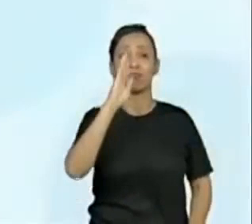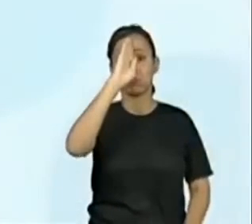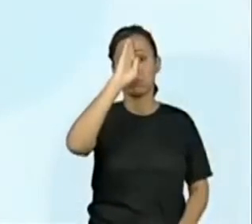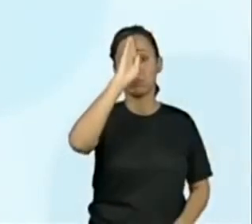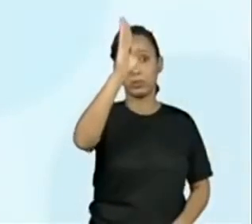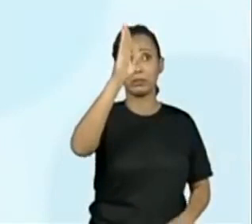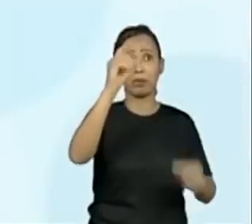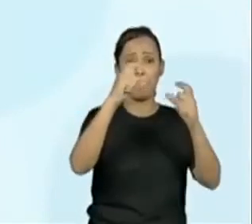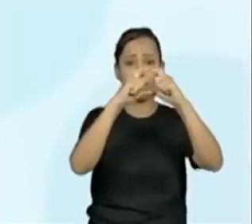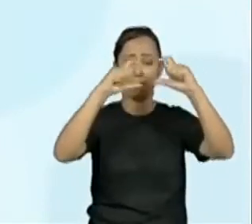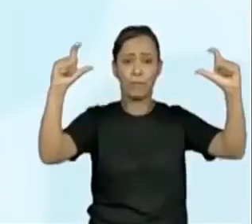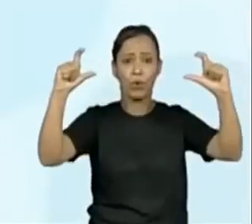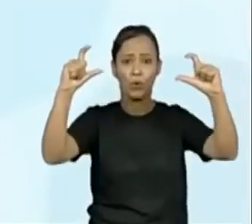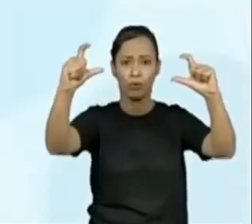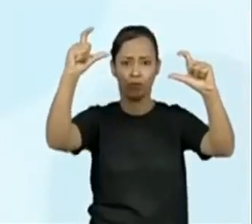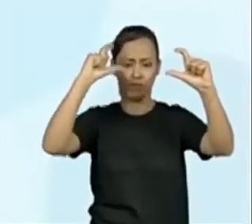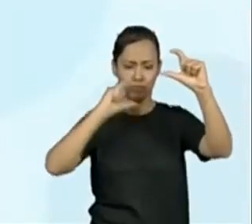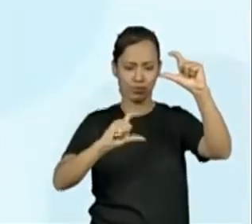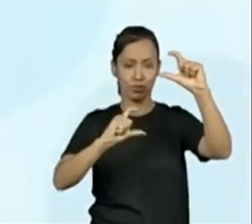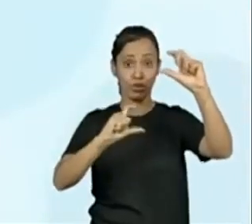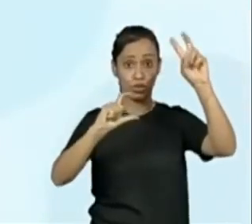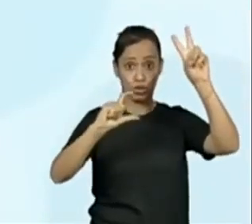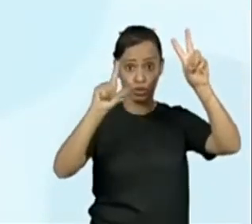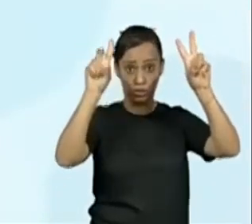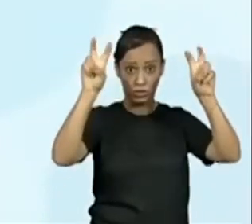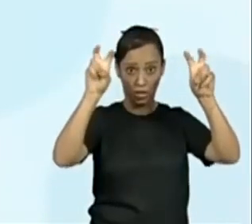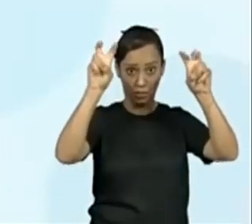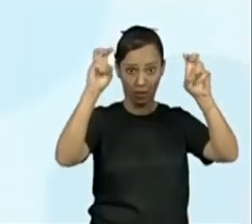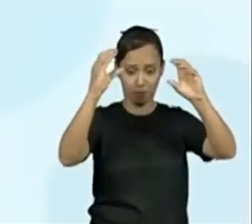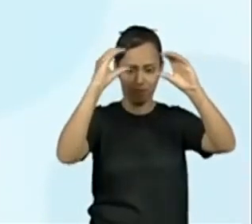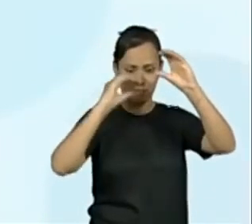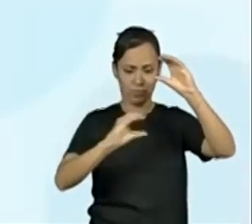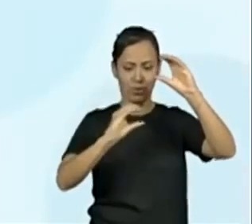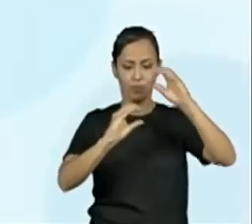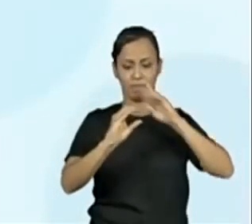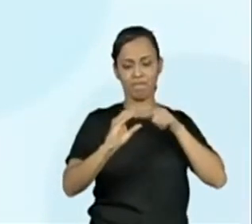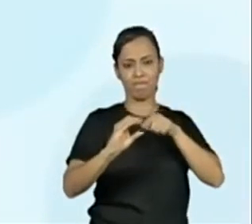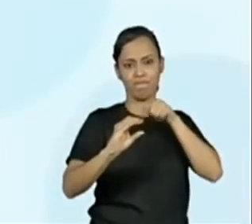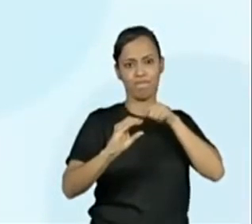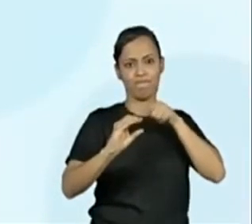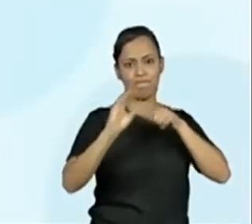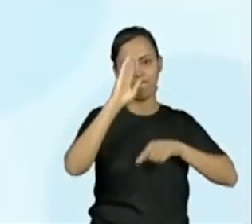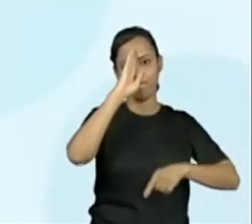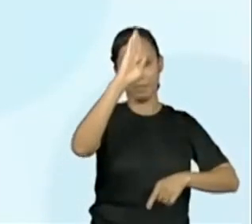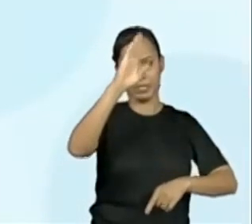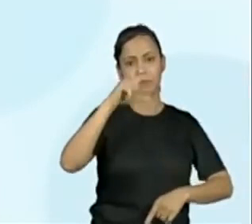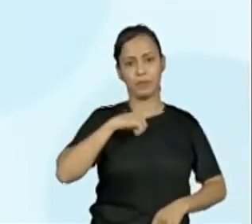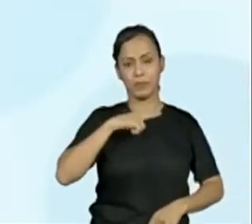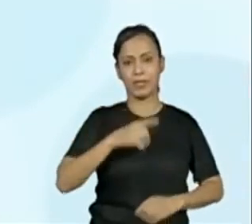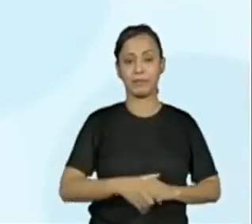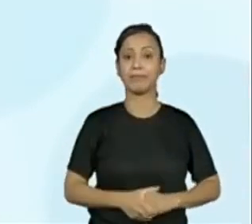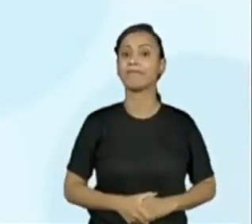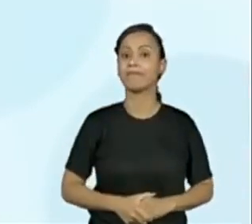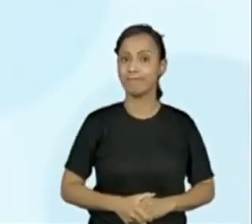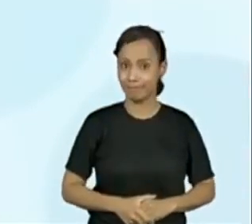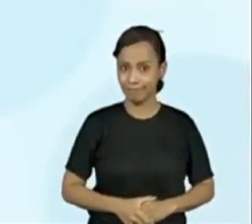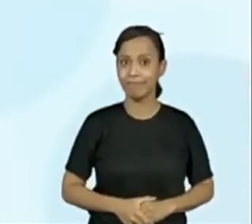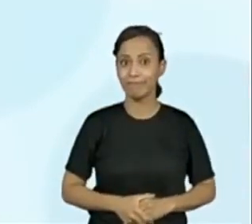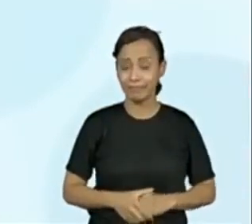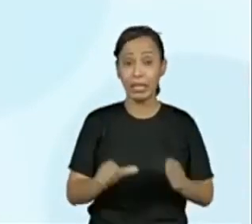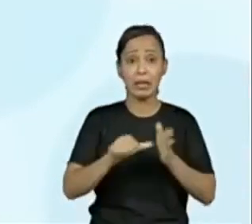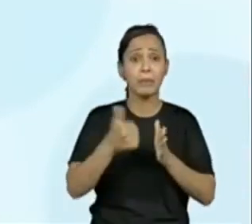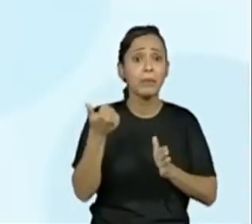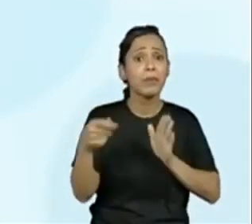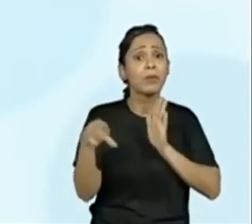vem logo abaixo do título. Fiz a setinha aí, que é o título, que todos sabem que a primeira coisa de um texto é o título.